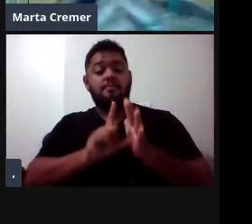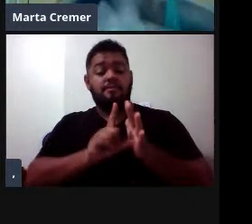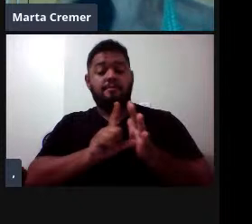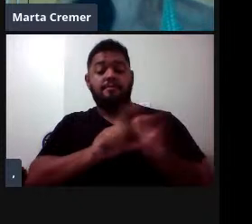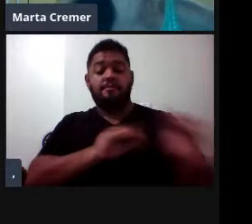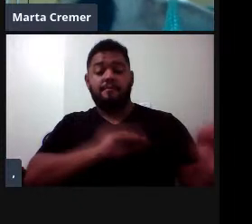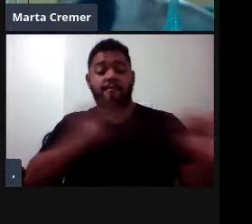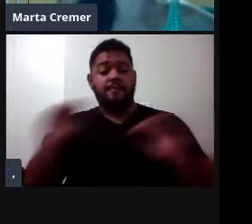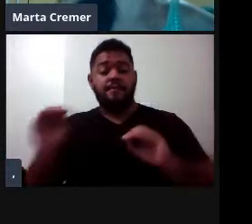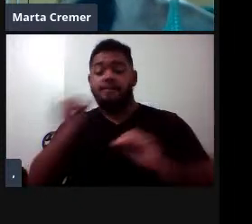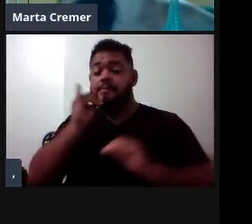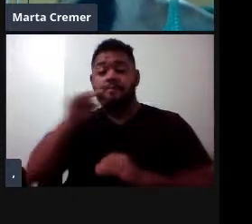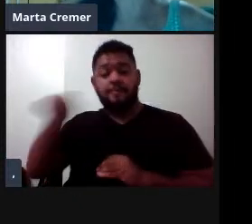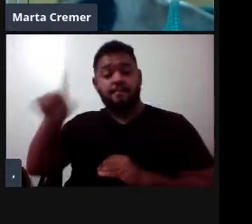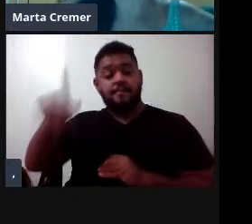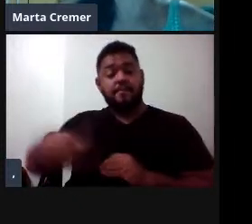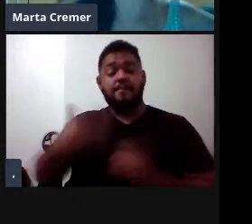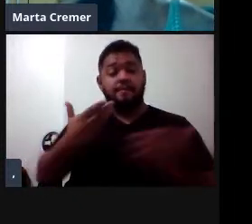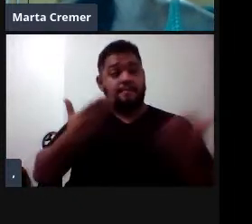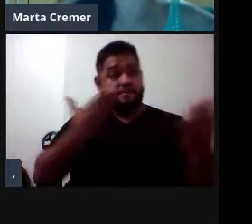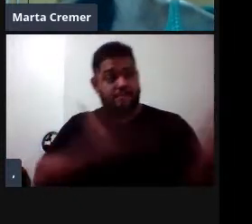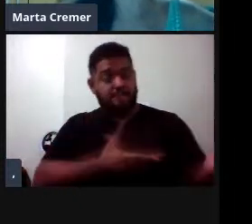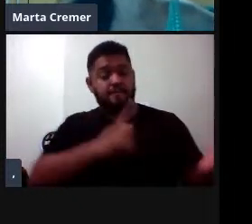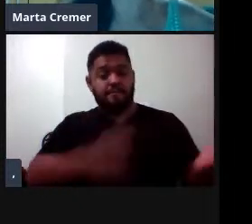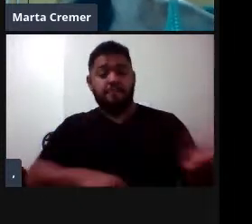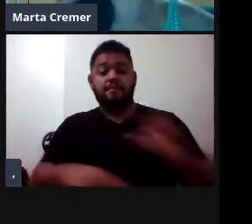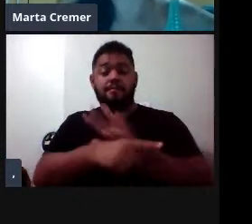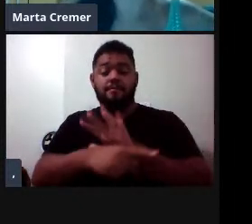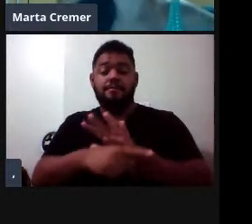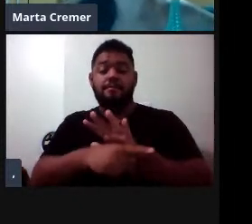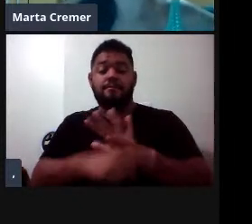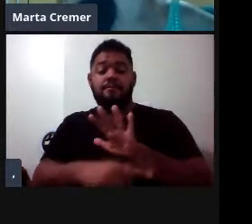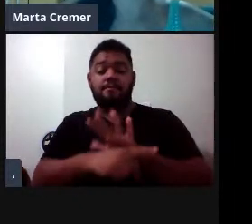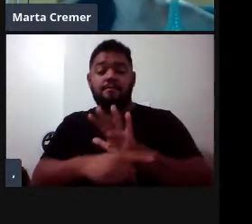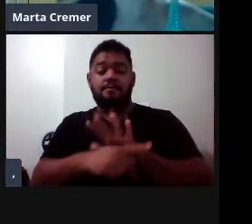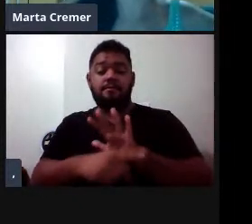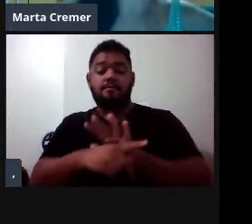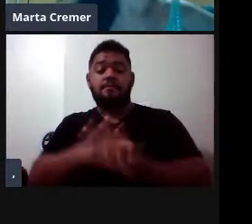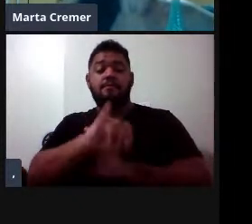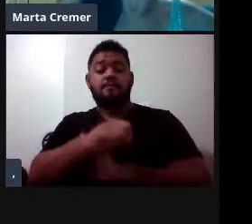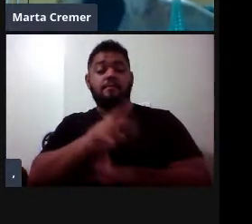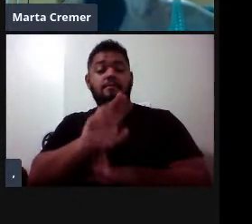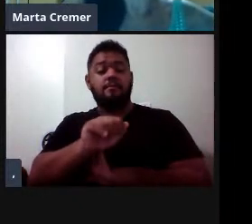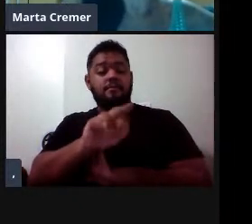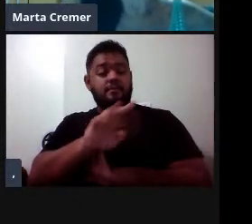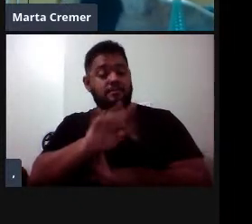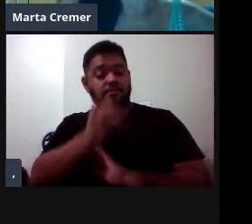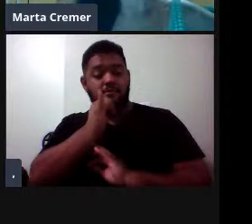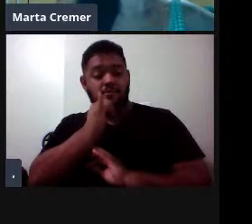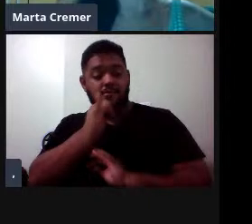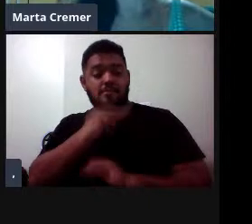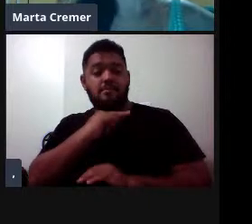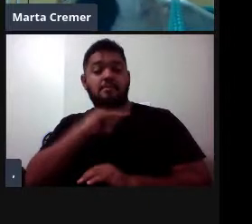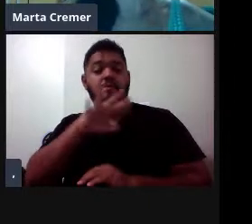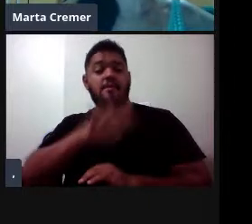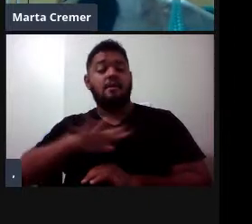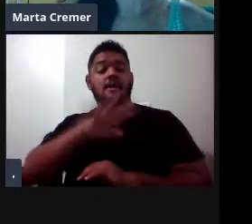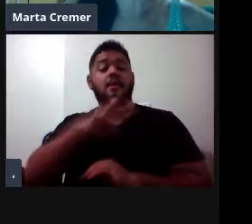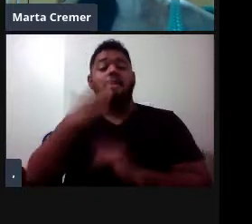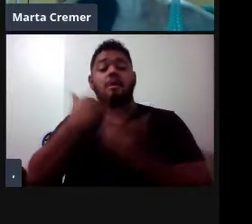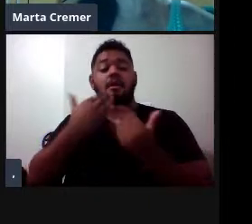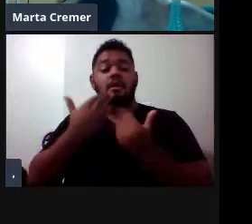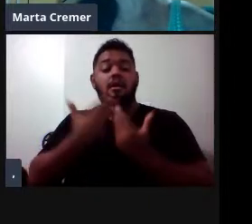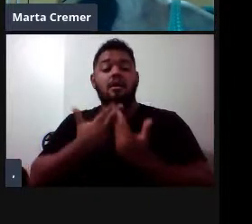esse aqui, por exemplo, é o padrão migratório de baleias de Ubarth. Então, baleias de Ubarth têm as áreas de alimentação nas